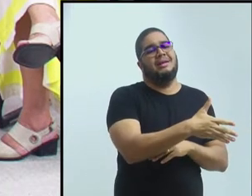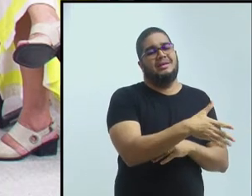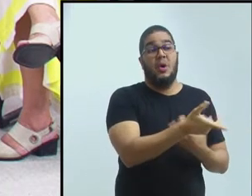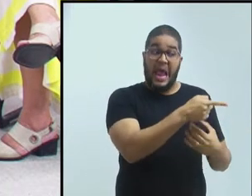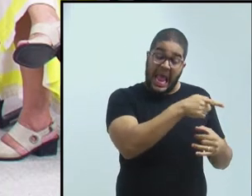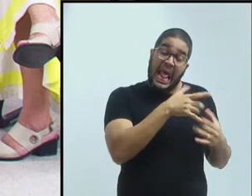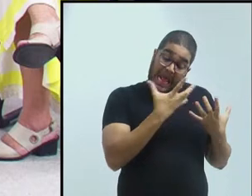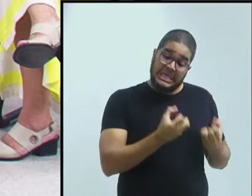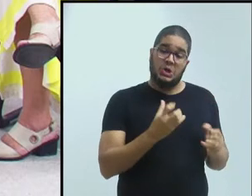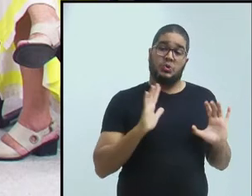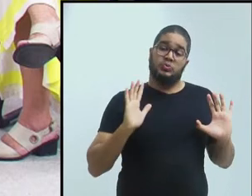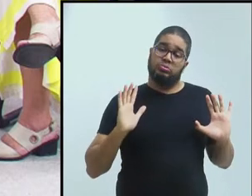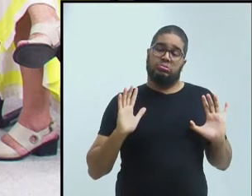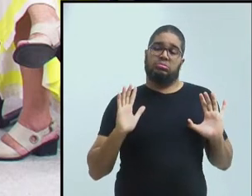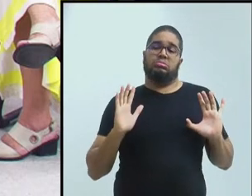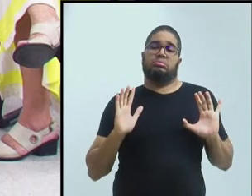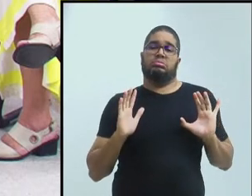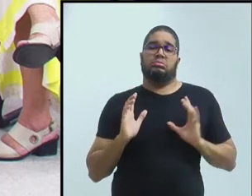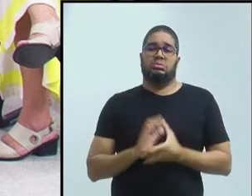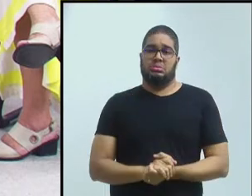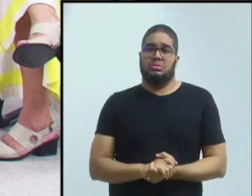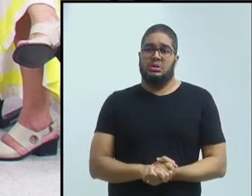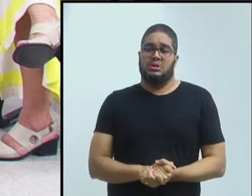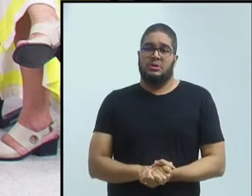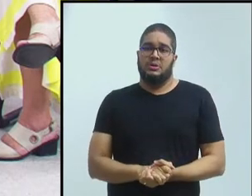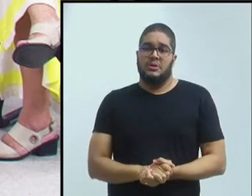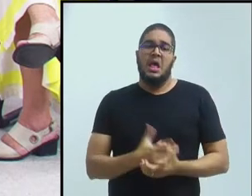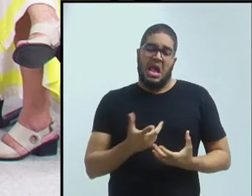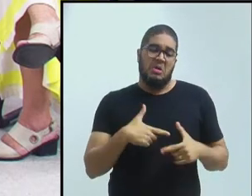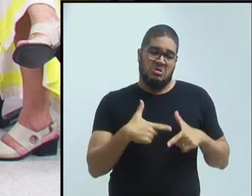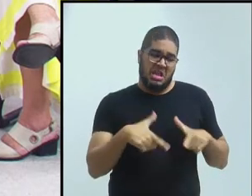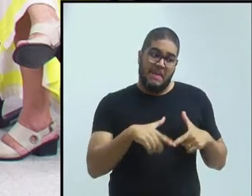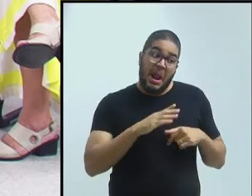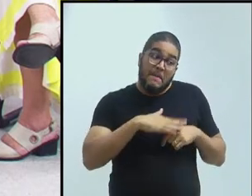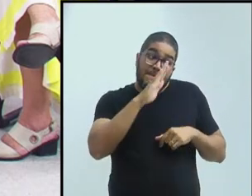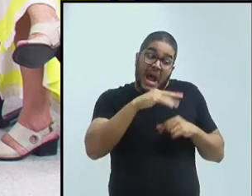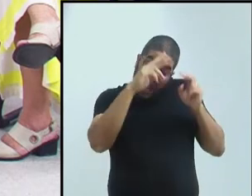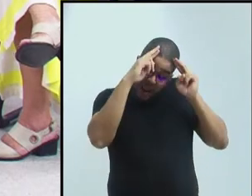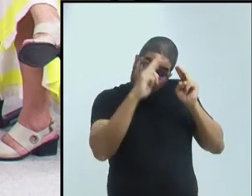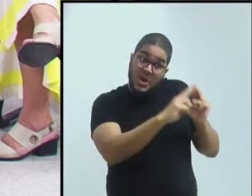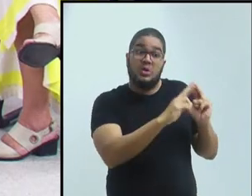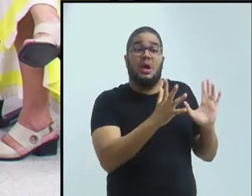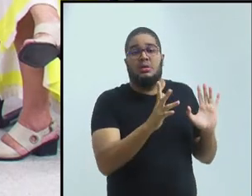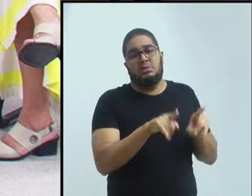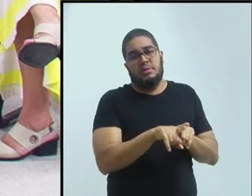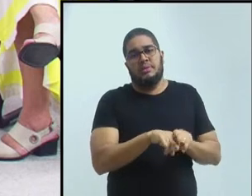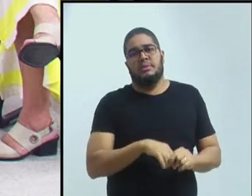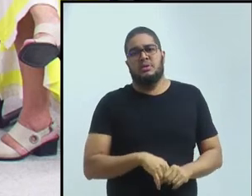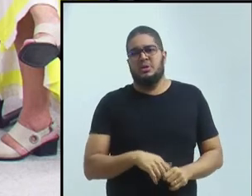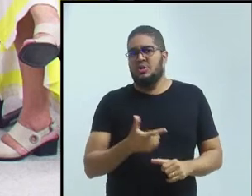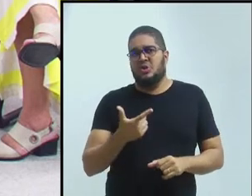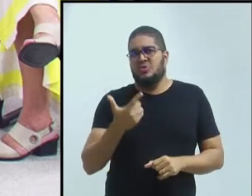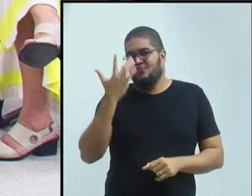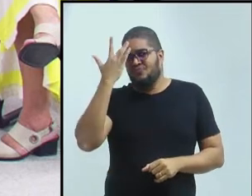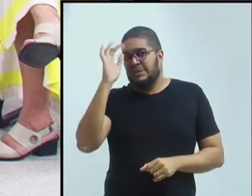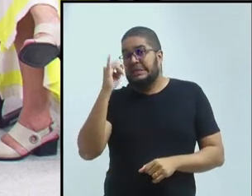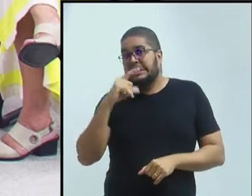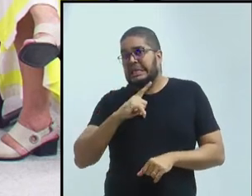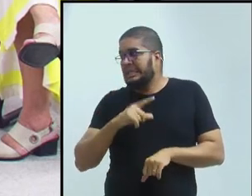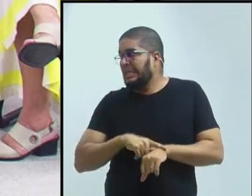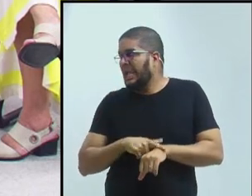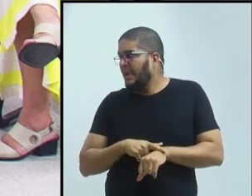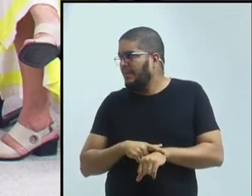Bom, para ter uma ideia de como a comunicação também era difícil, eu vou... eu não sei como é que eu estou de tempo, Juliana.